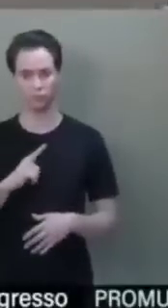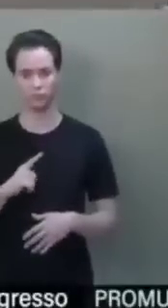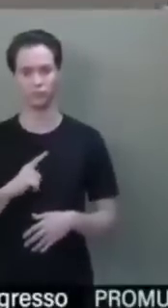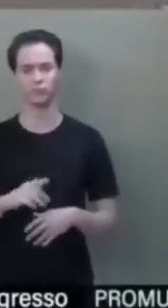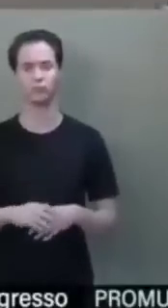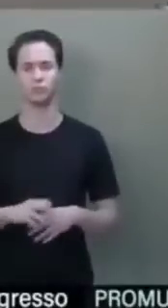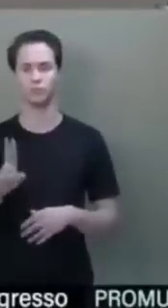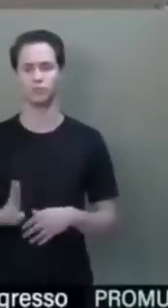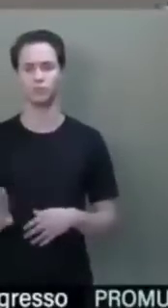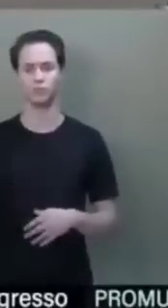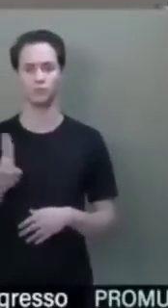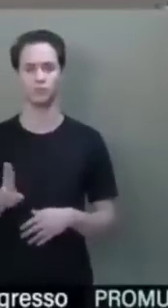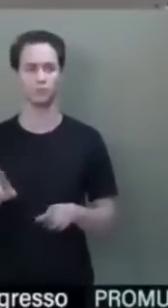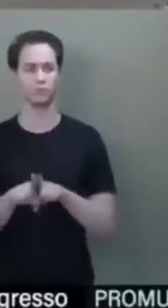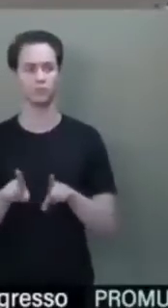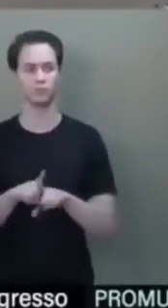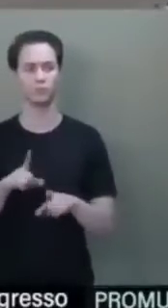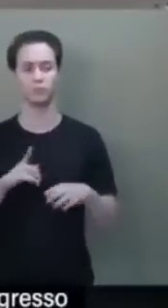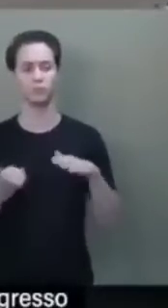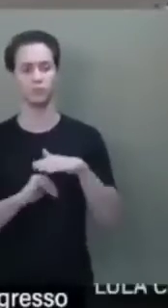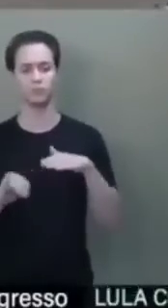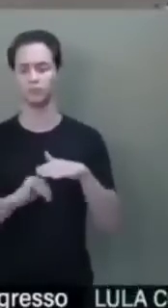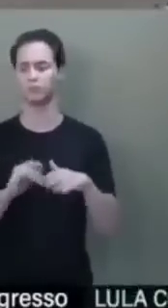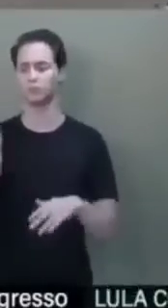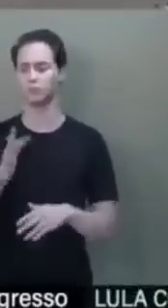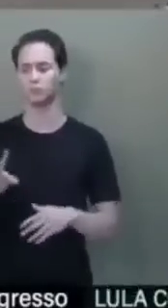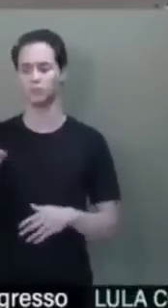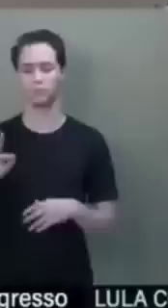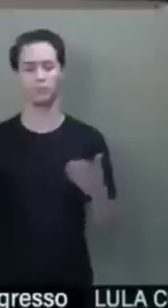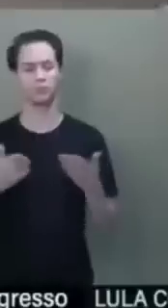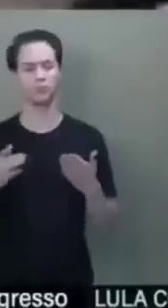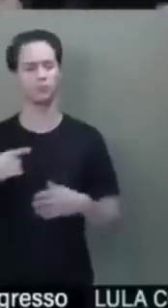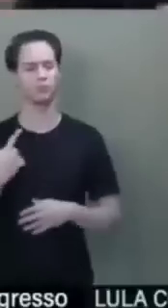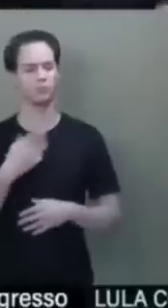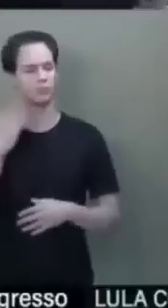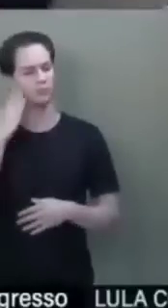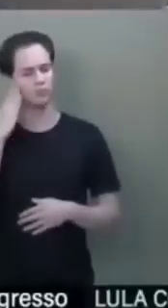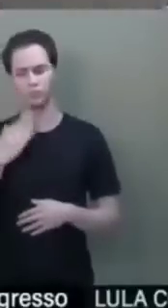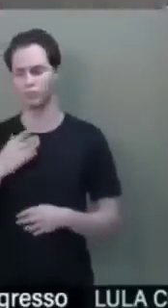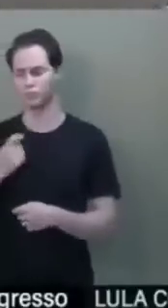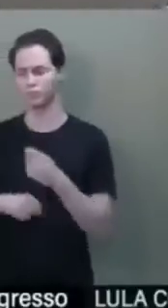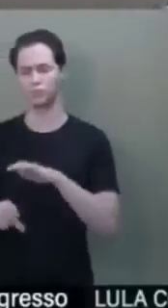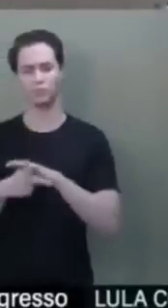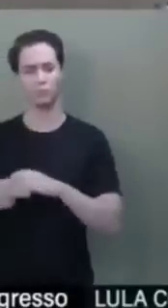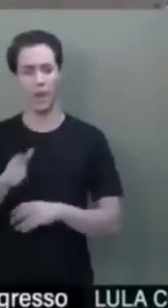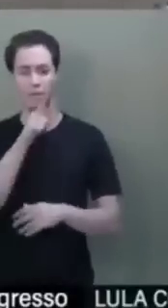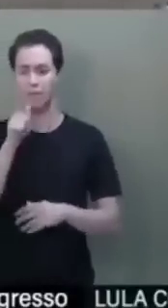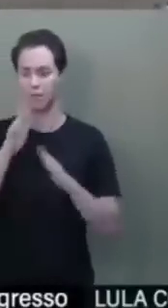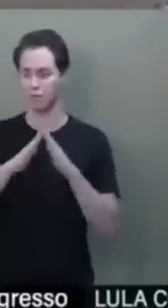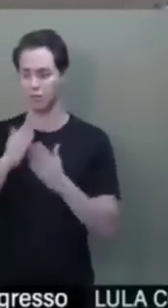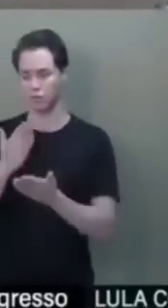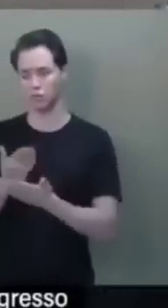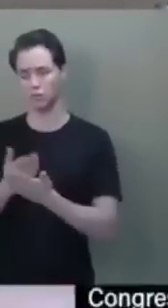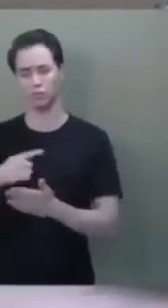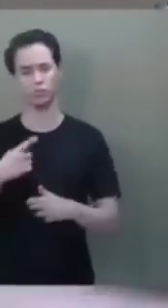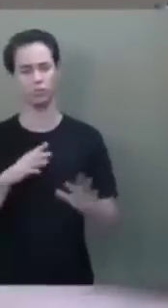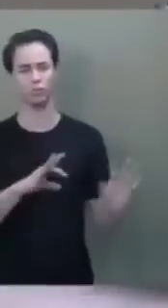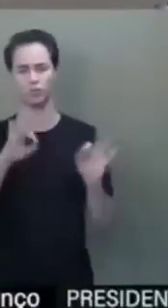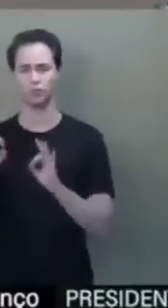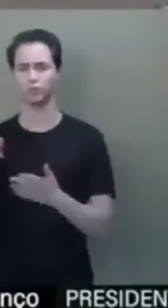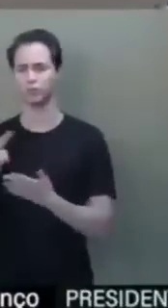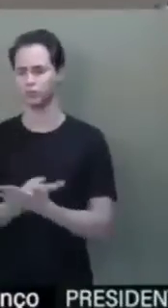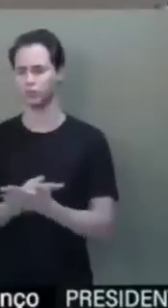nas nossas universidades, os nossos institutos federais. Os recursos para a merenda escolar, que nós vimos cenas dantescas